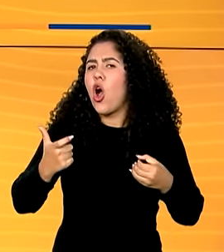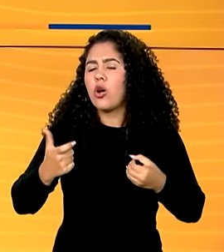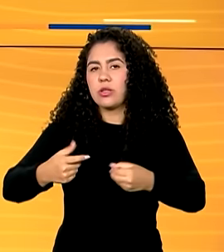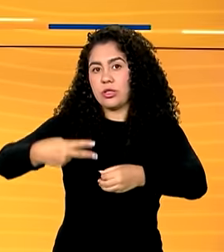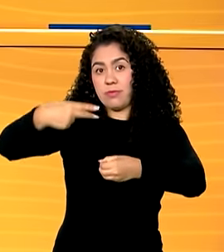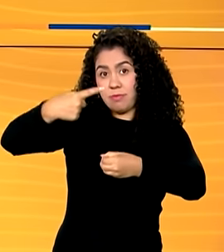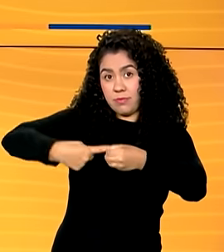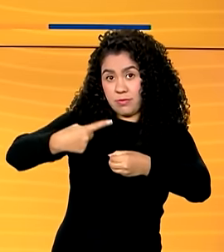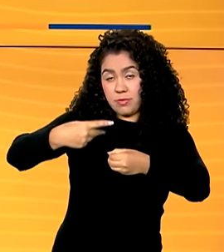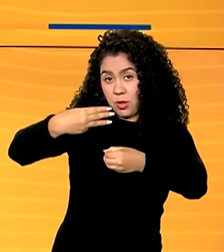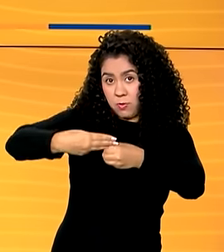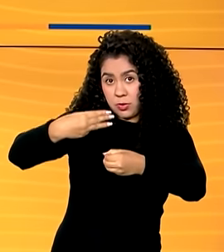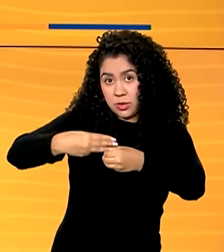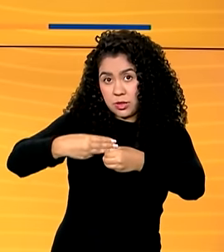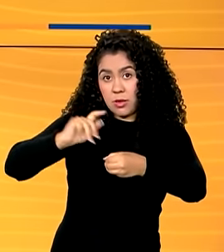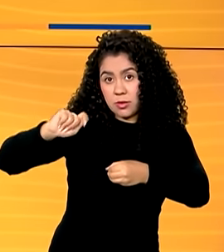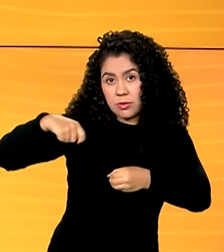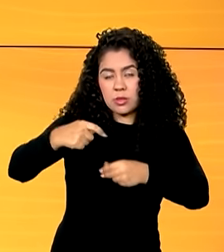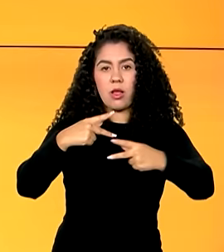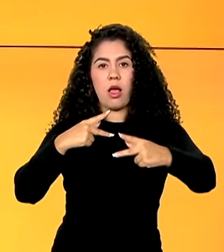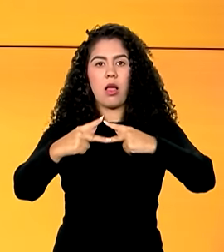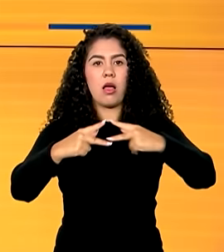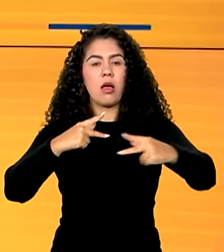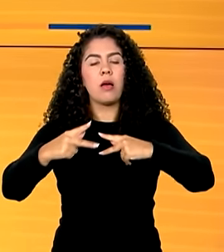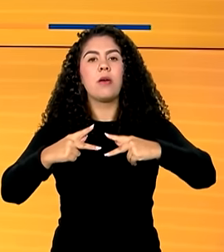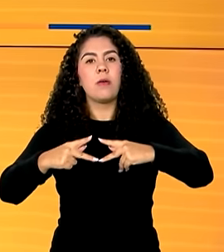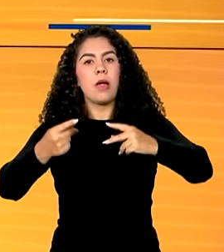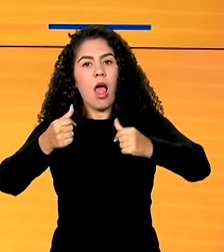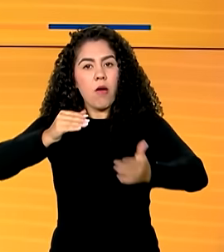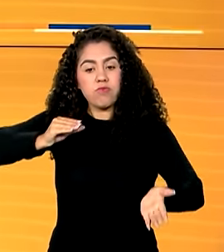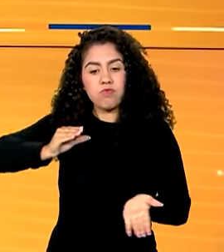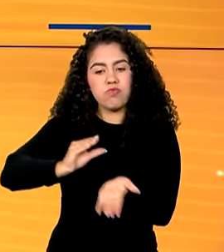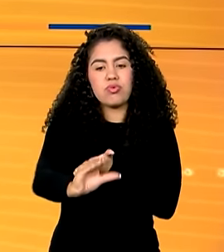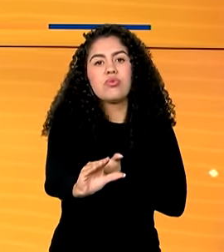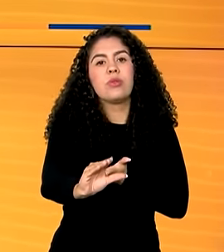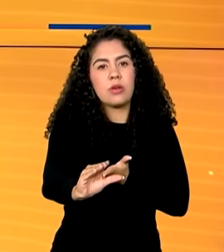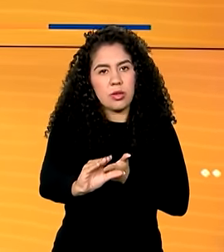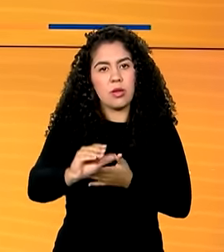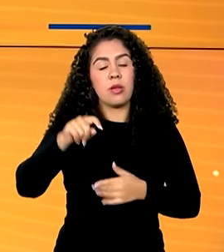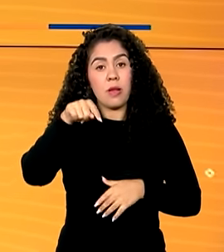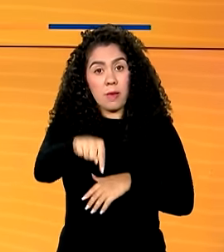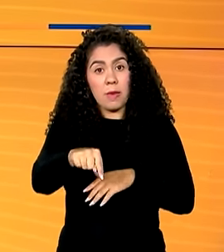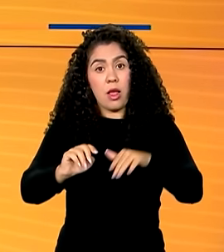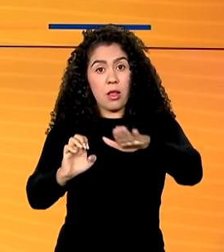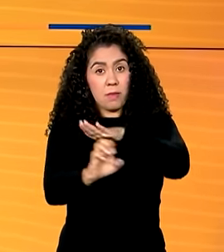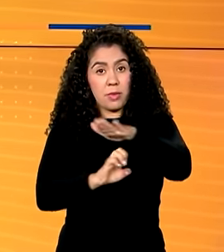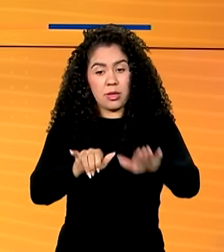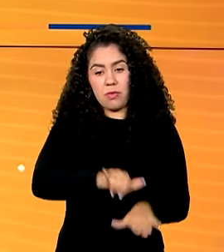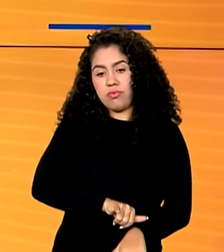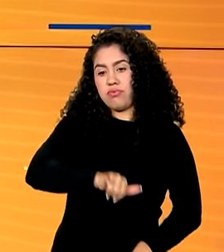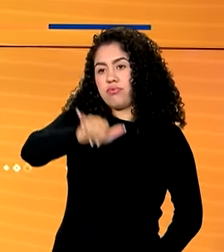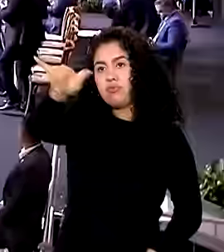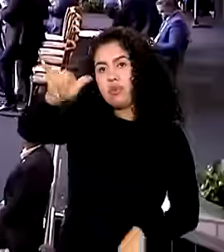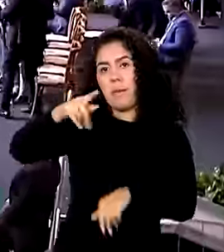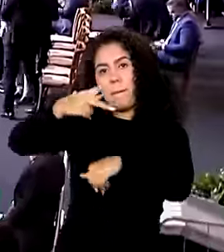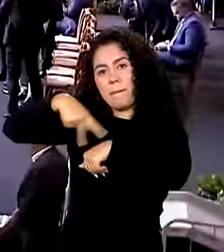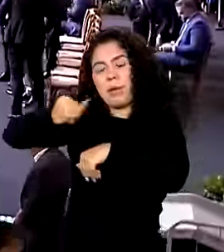Lula anunciou também um financiamento para a Embraer, que vai exportar aeronaves para os Estados Unidos.